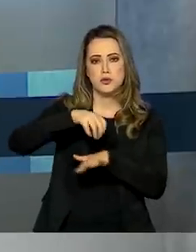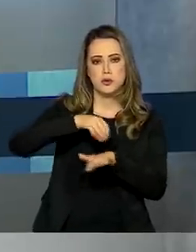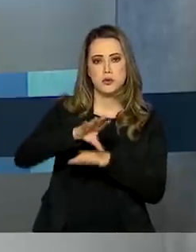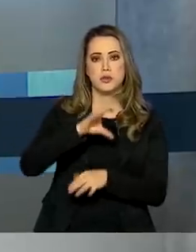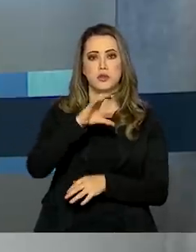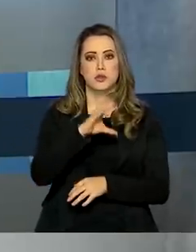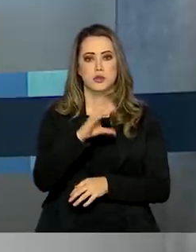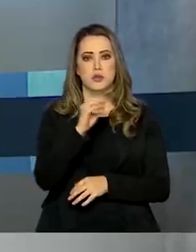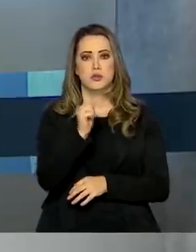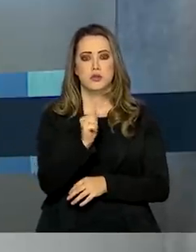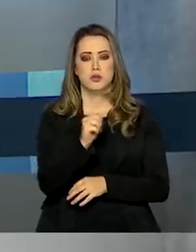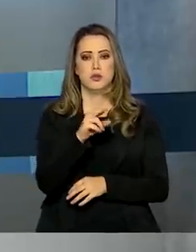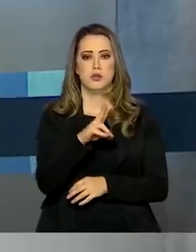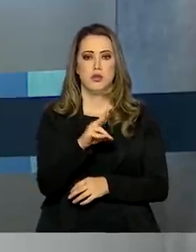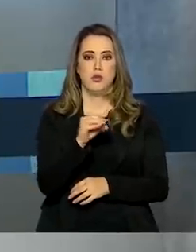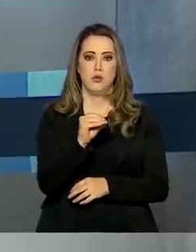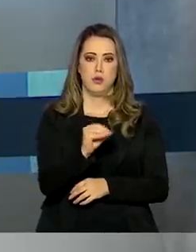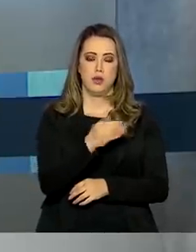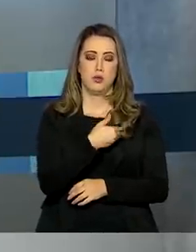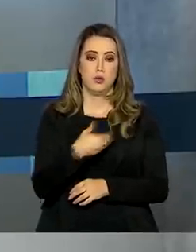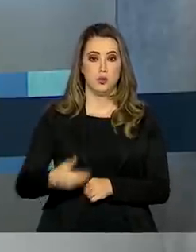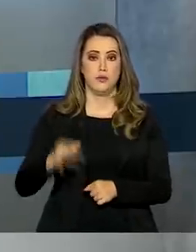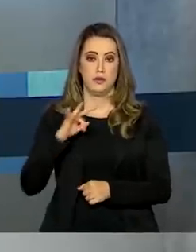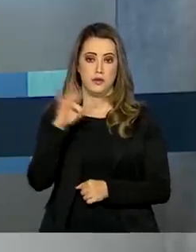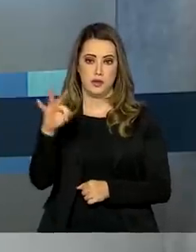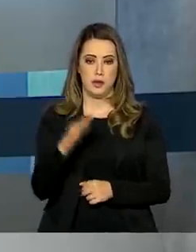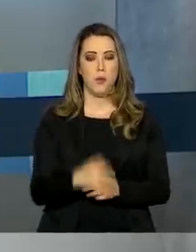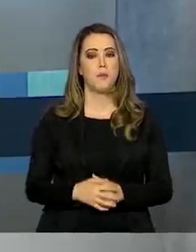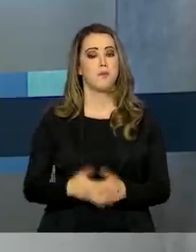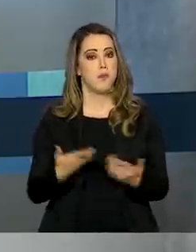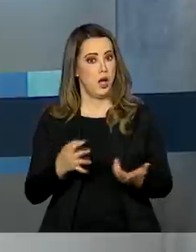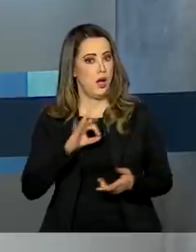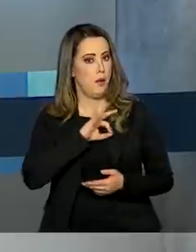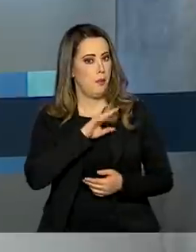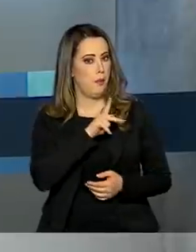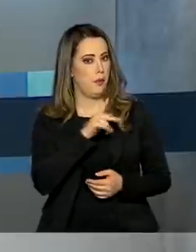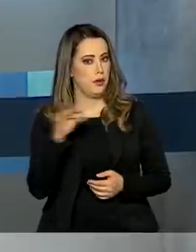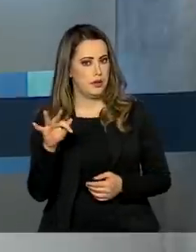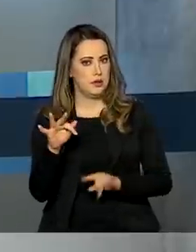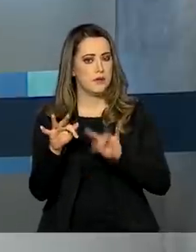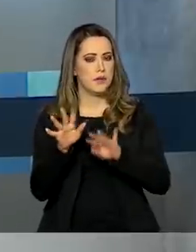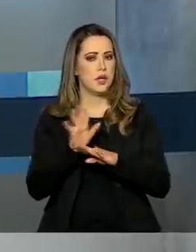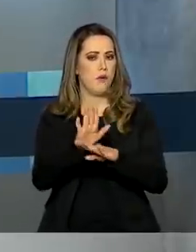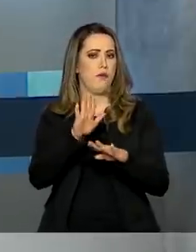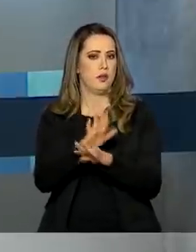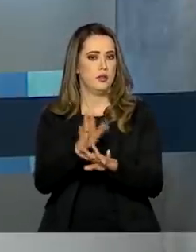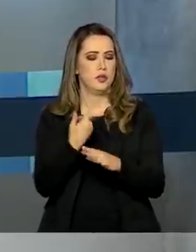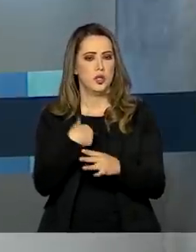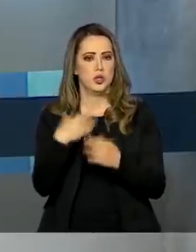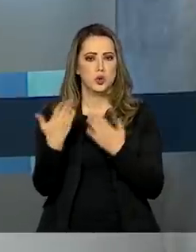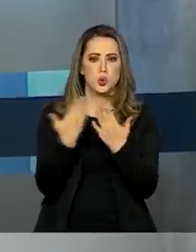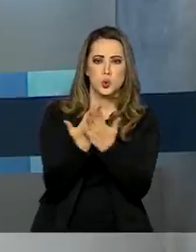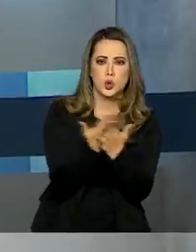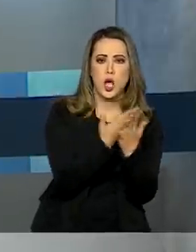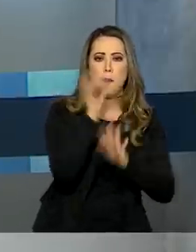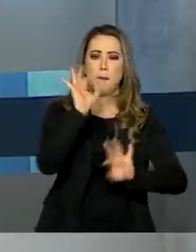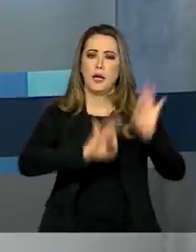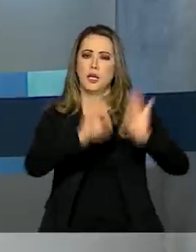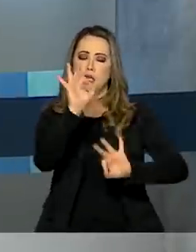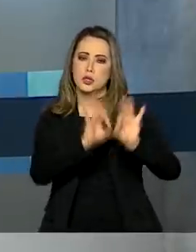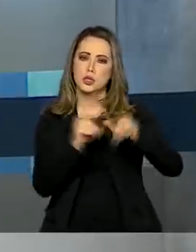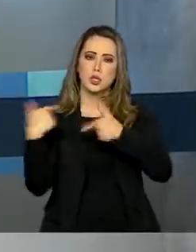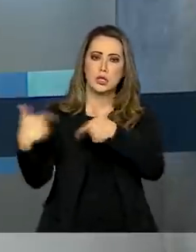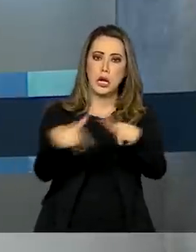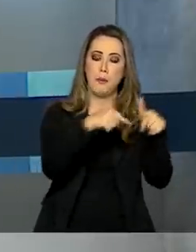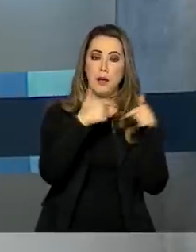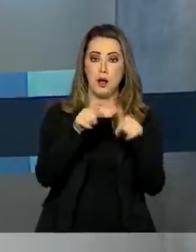do Cadastro Único do Governo Federal. A Polícia Federal vai utilizar os dados para analisar, planejar e executar